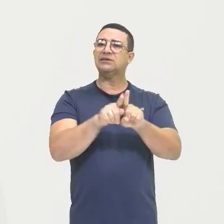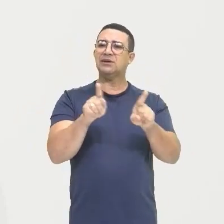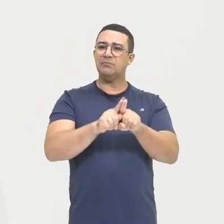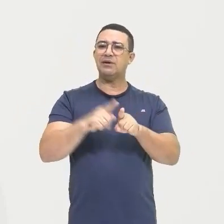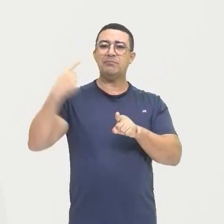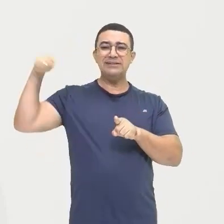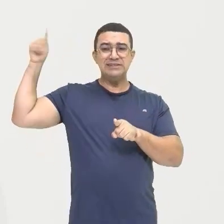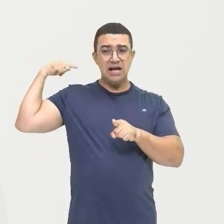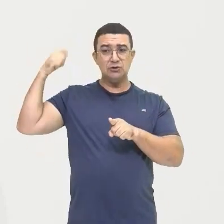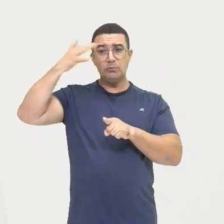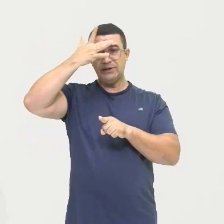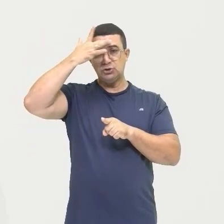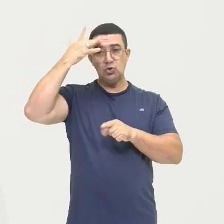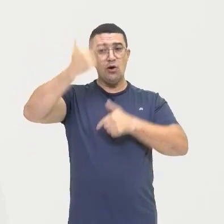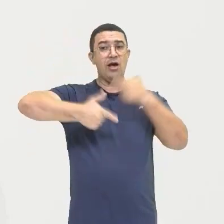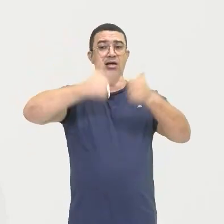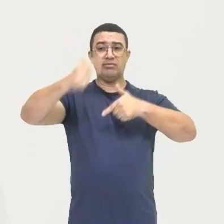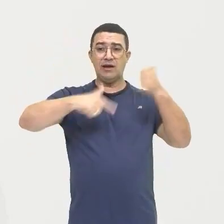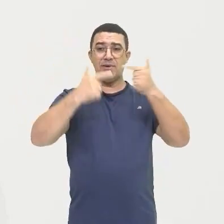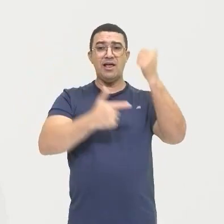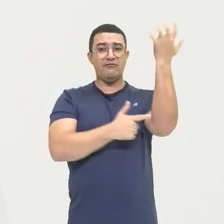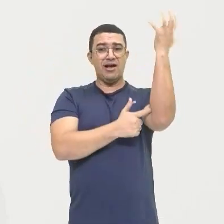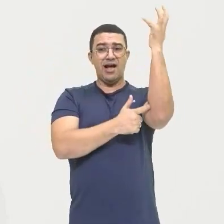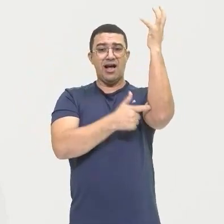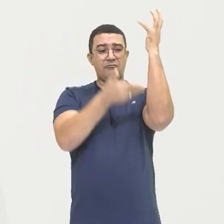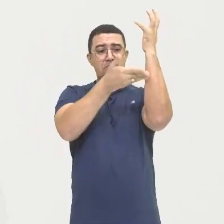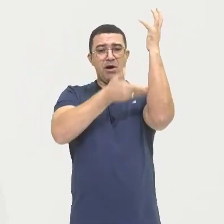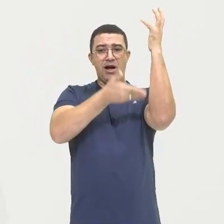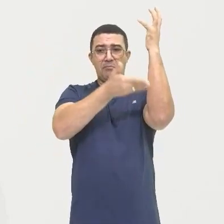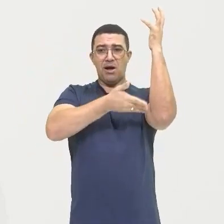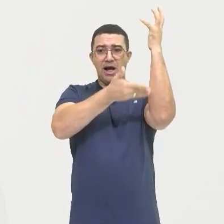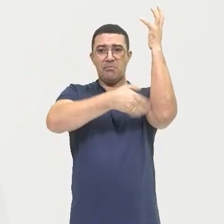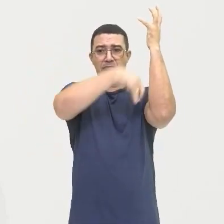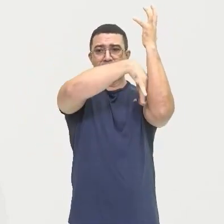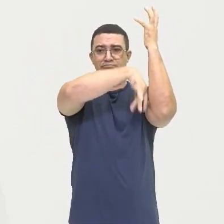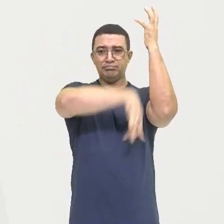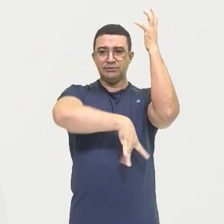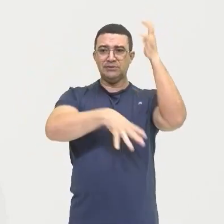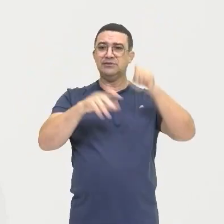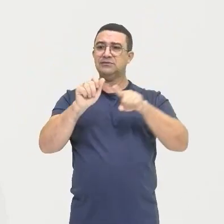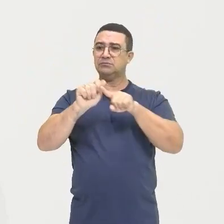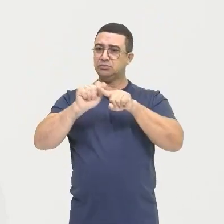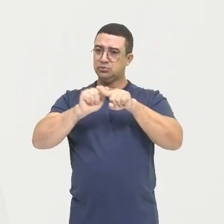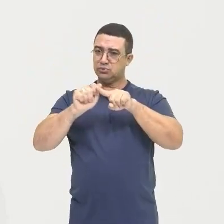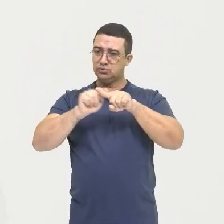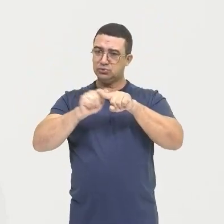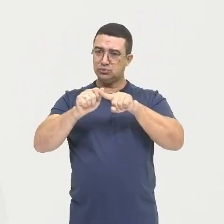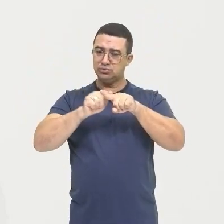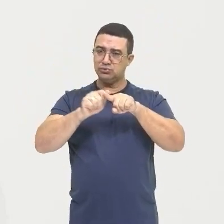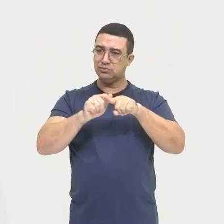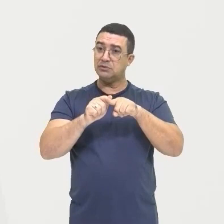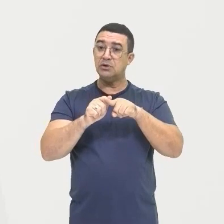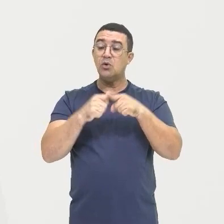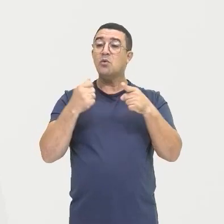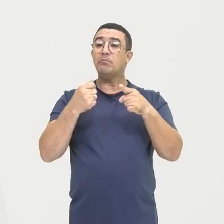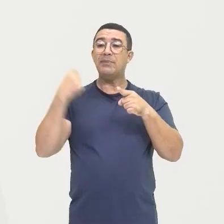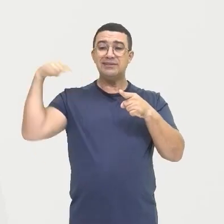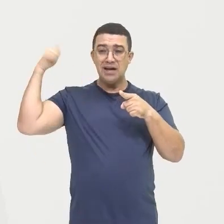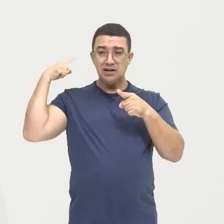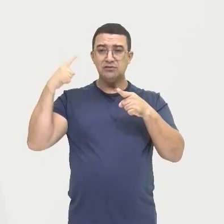falou aí numa aula Sobre a questão dos seringueiros No processo de urbanização Aí da